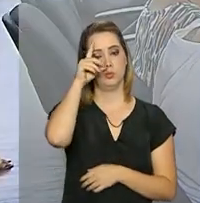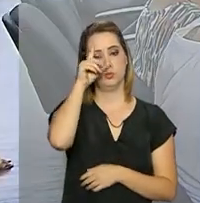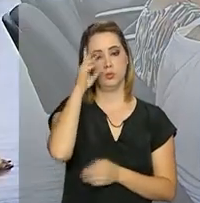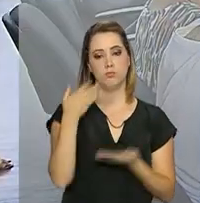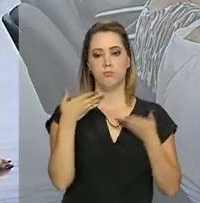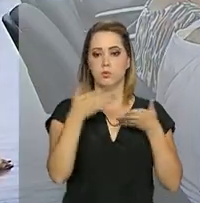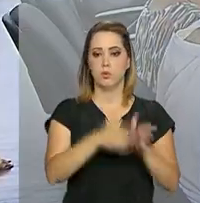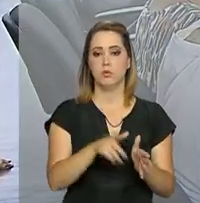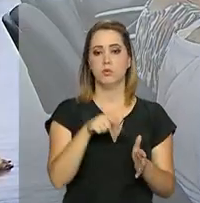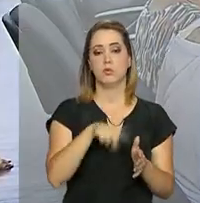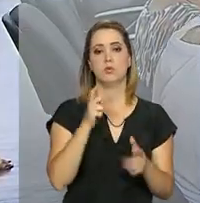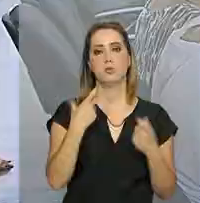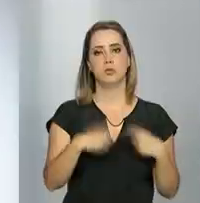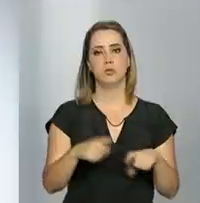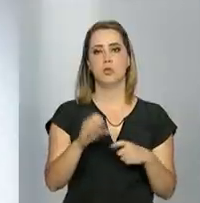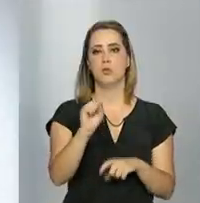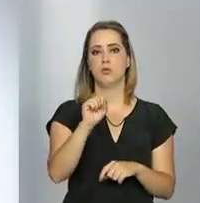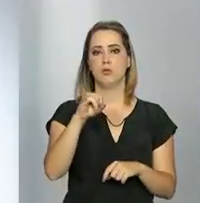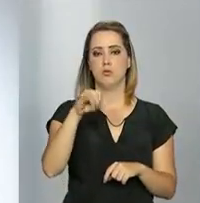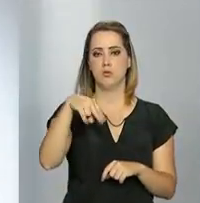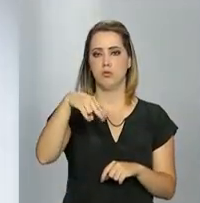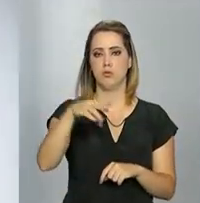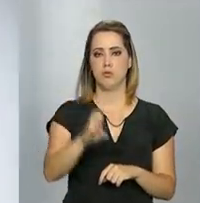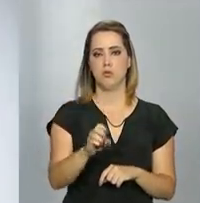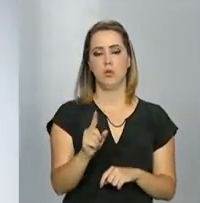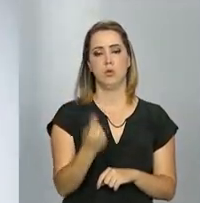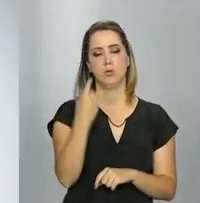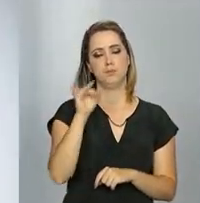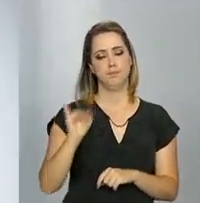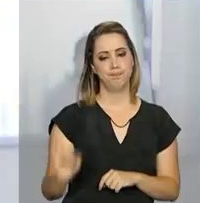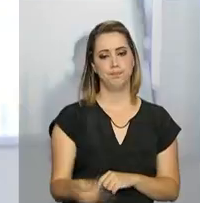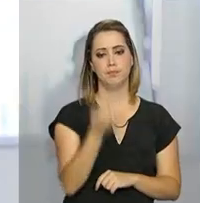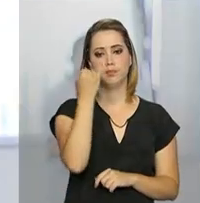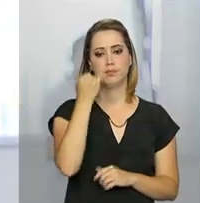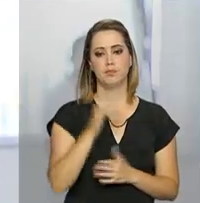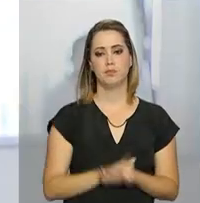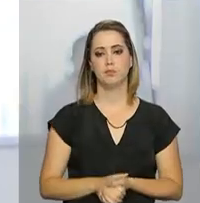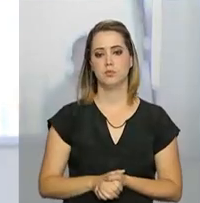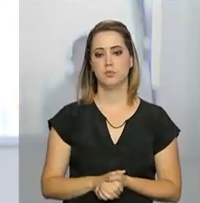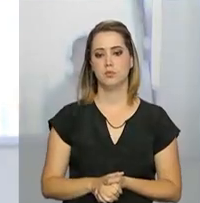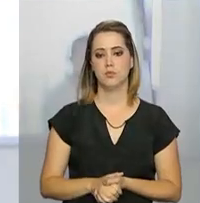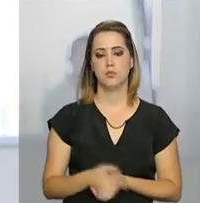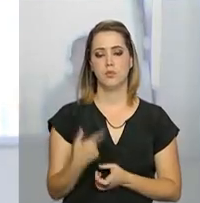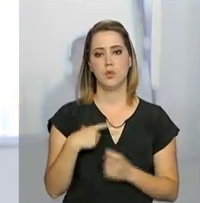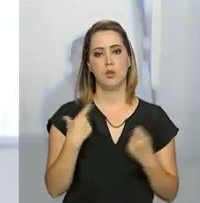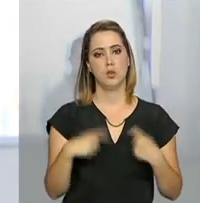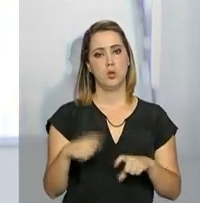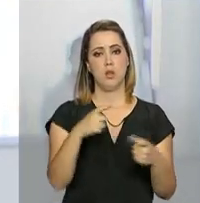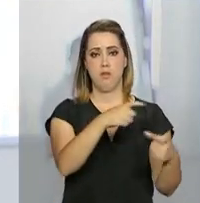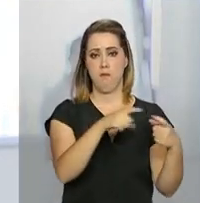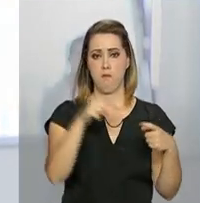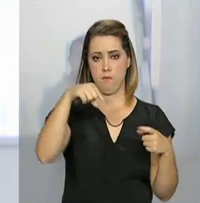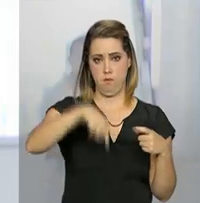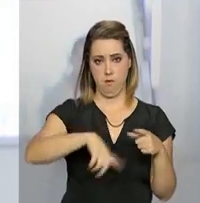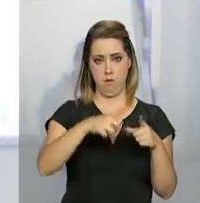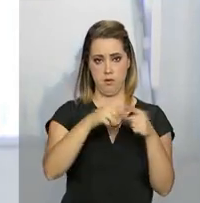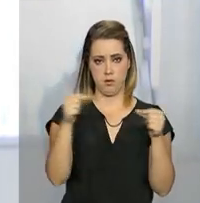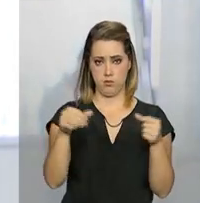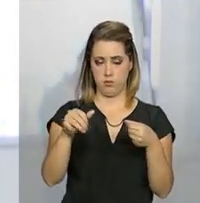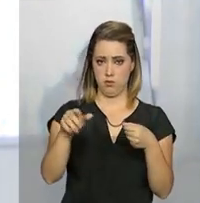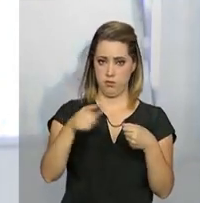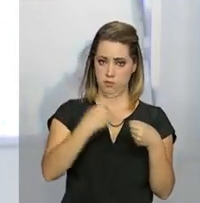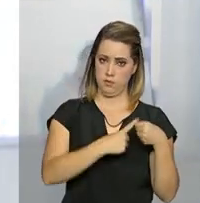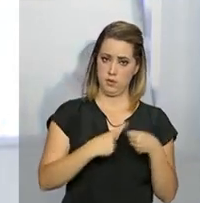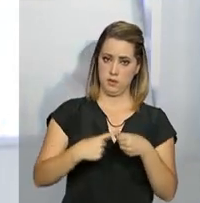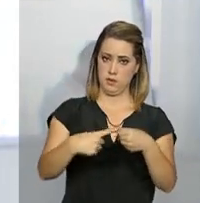Sistema Nacional de Empregos, o CINE, em busca de uma oportunidade. Nas agências de Sobradinho, em comércio,